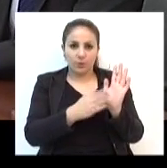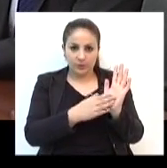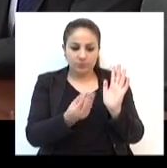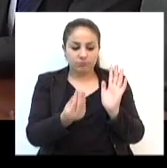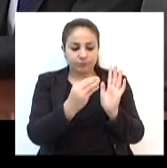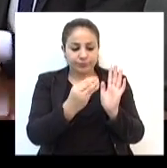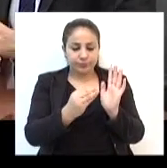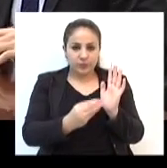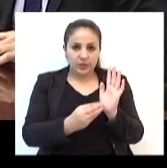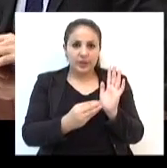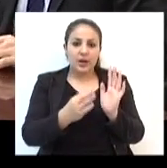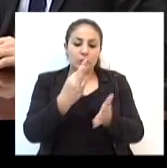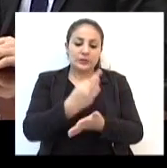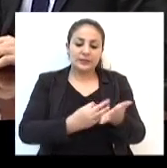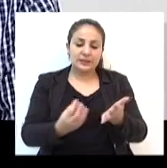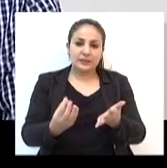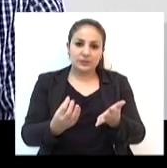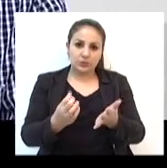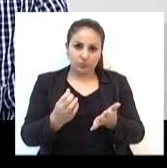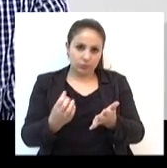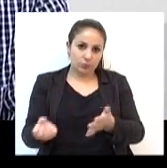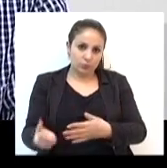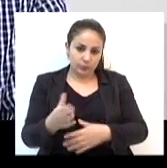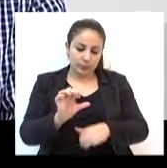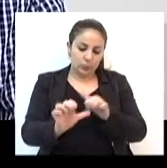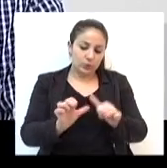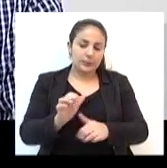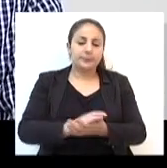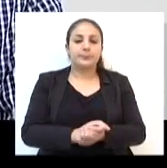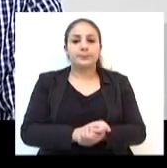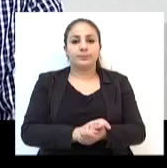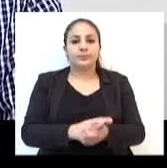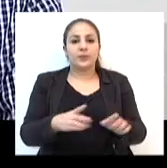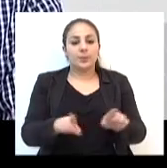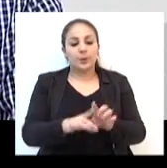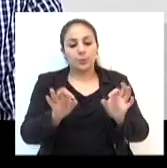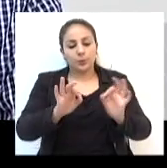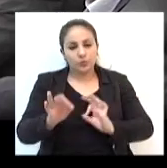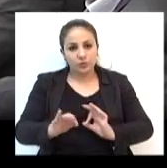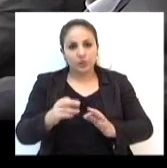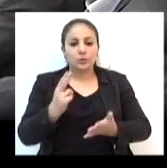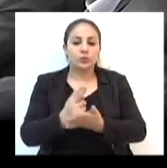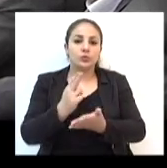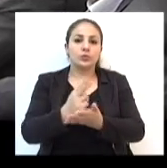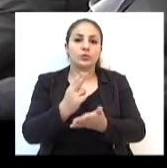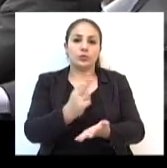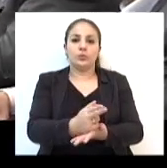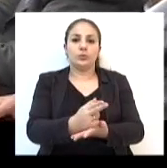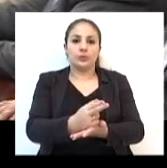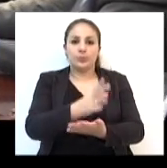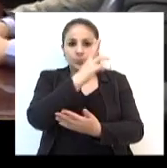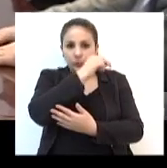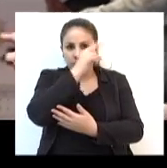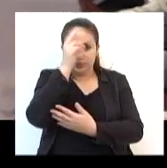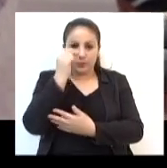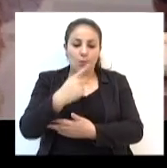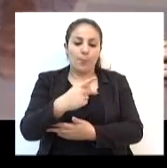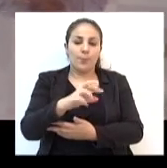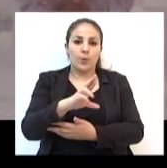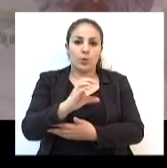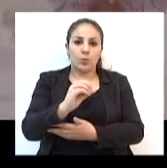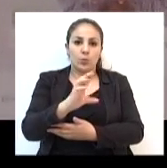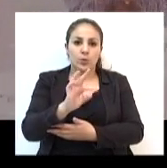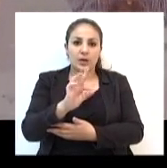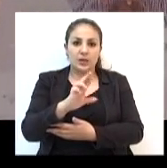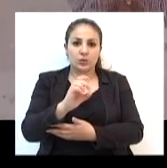emendas, alterações ao texto original. Agora, o projeto segue para a Procuradoria do Município para que nós possamos fazer